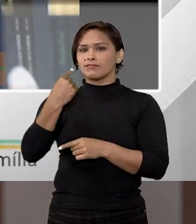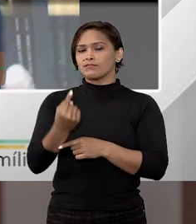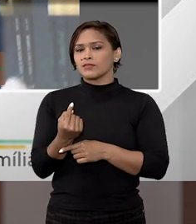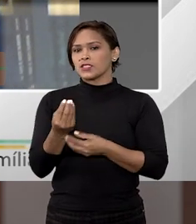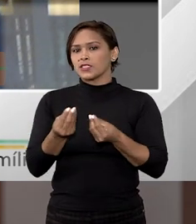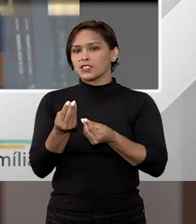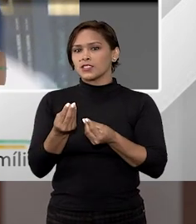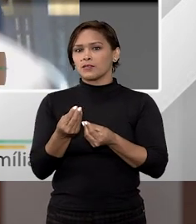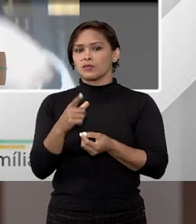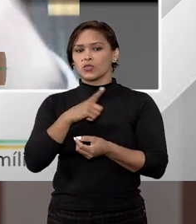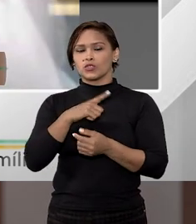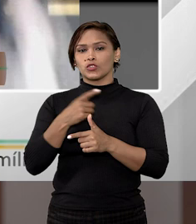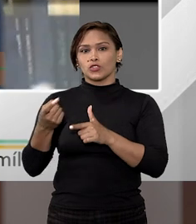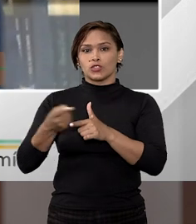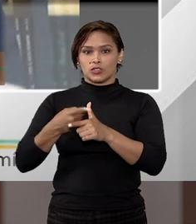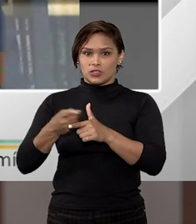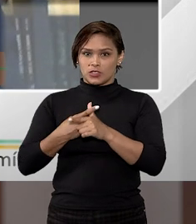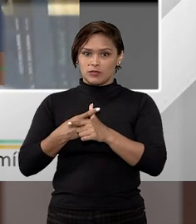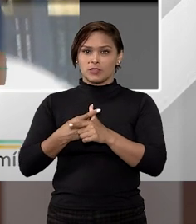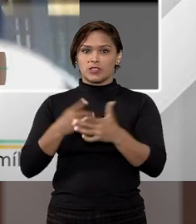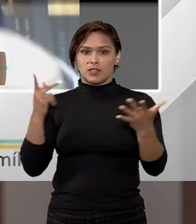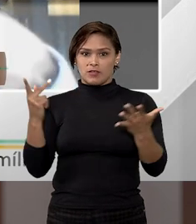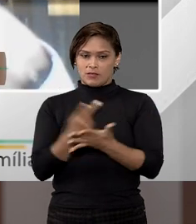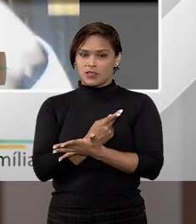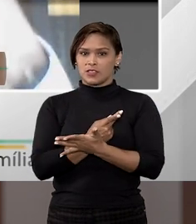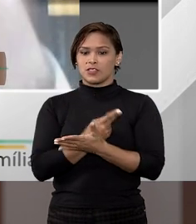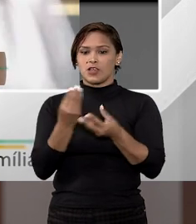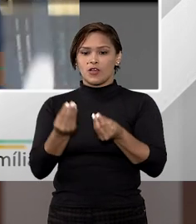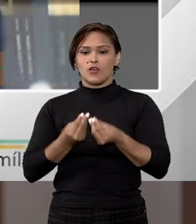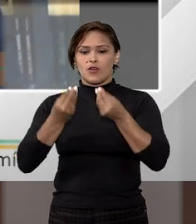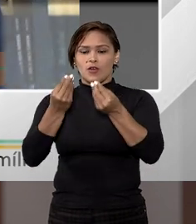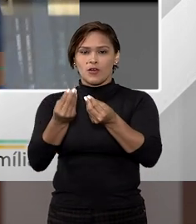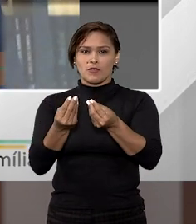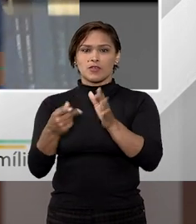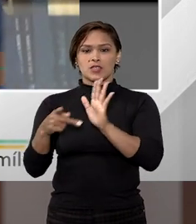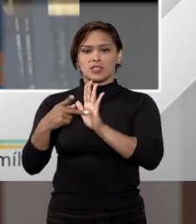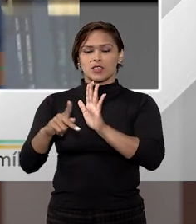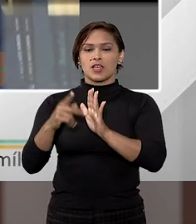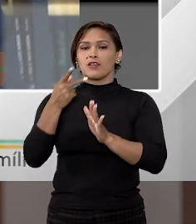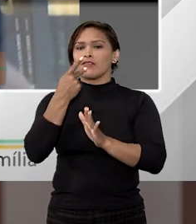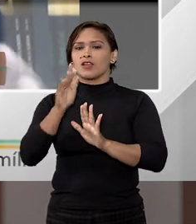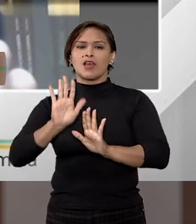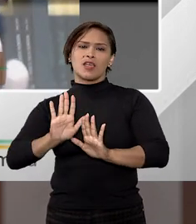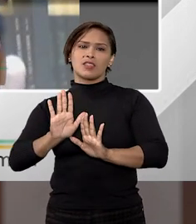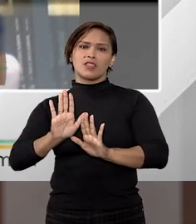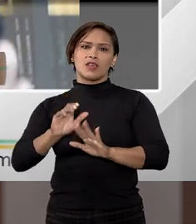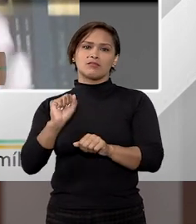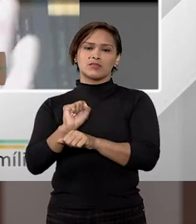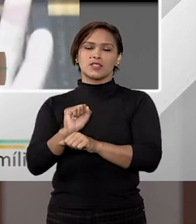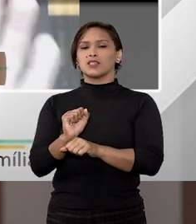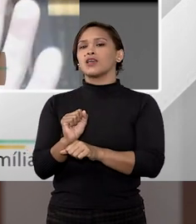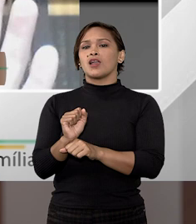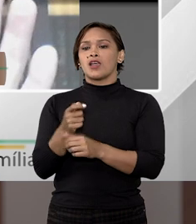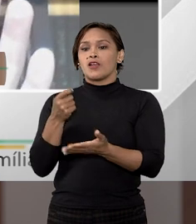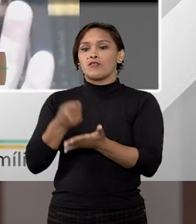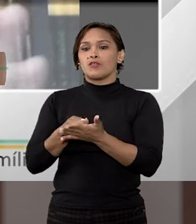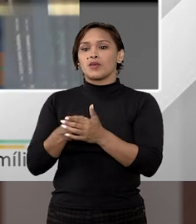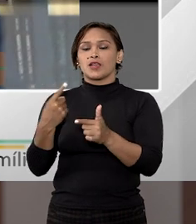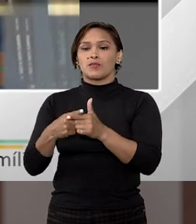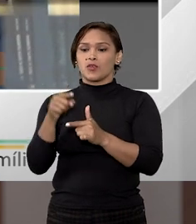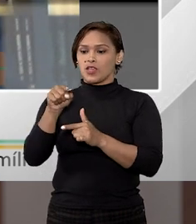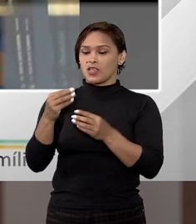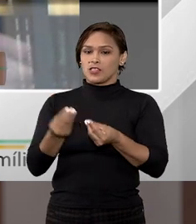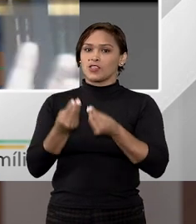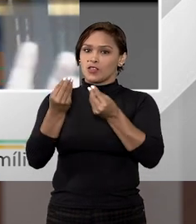de constituir a dívida, de ofertar esse bem, chegar e falar, ah não, mas espera aí, eu não posso pagar porque